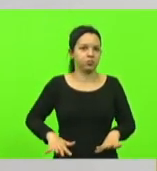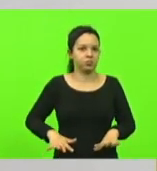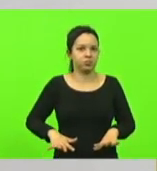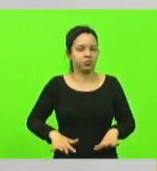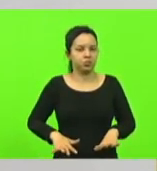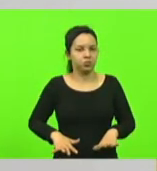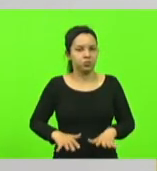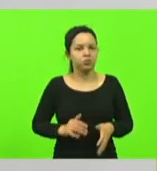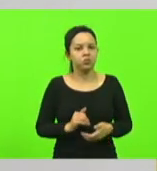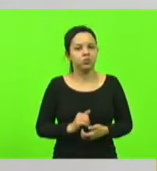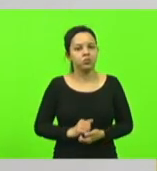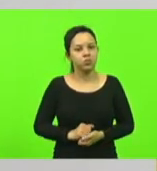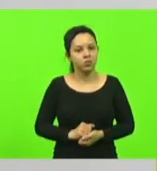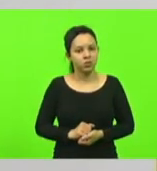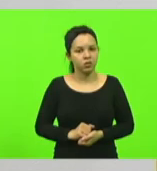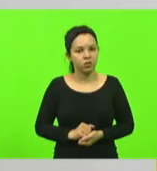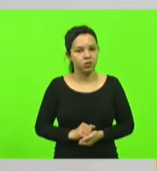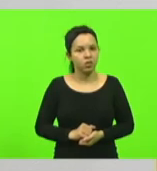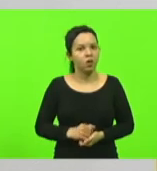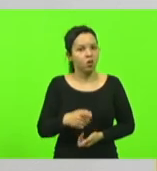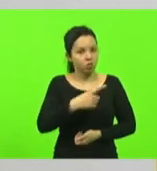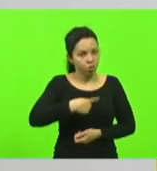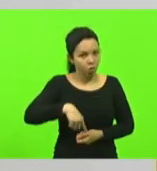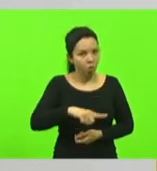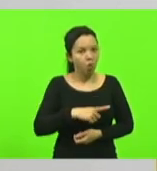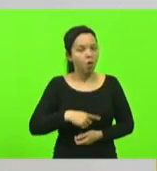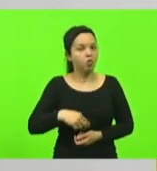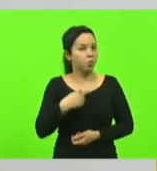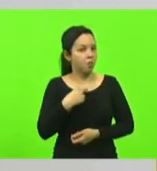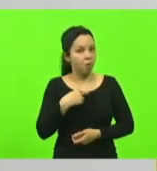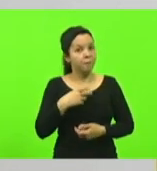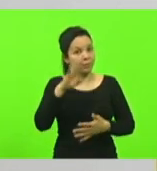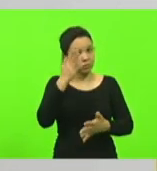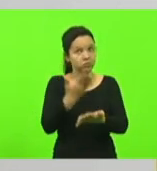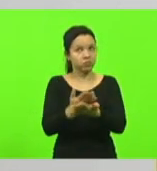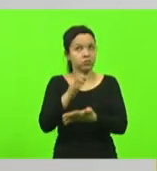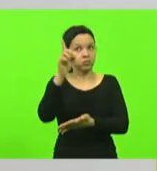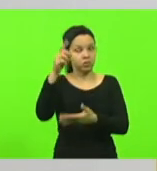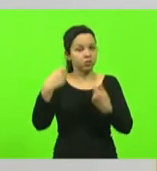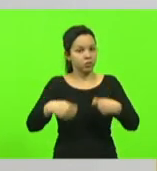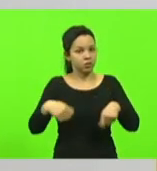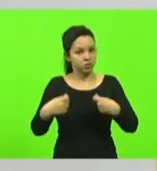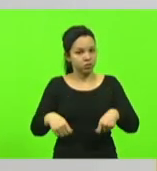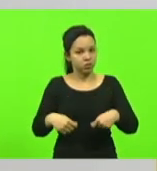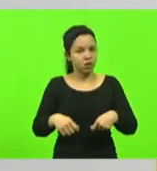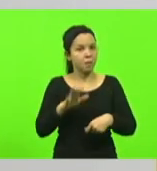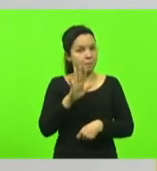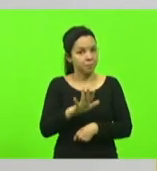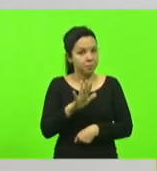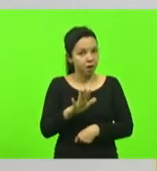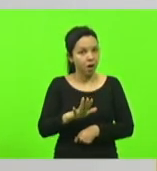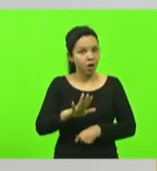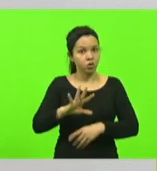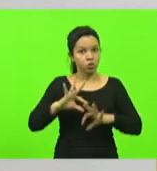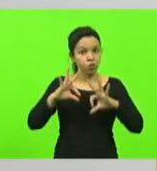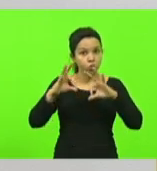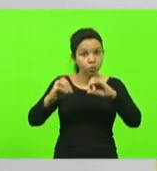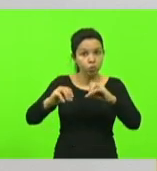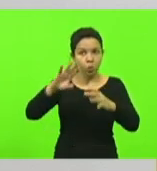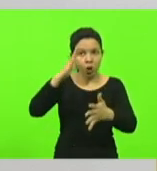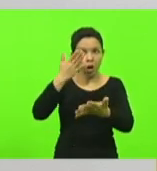Não podemos, temos que crer em Deus, mas não podemos depositar toda a nossa confiança no Criador para isso.